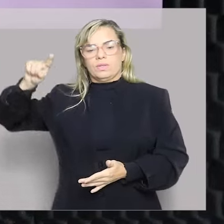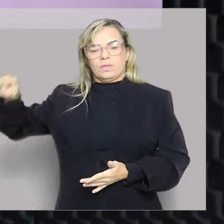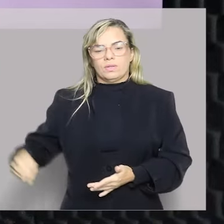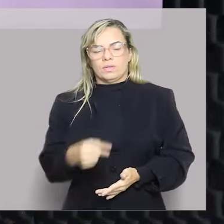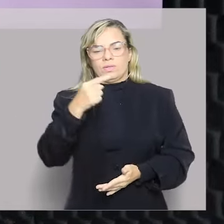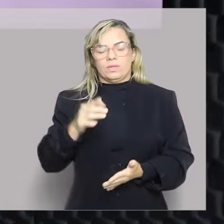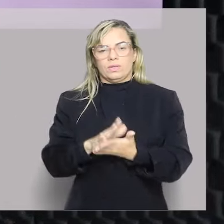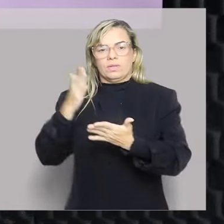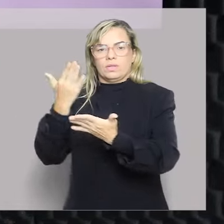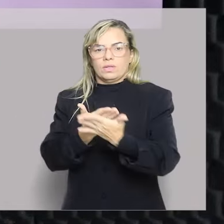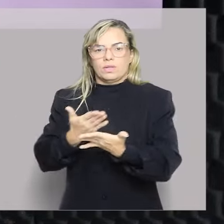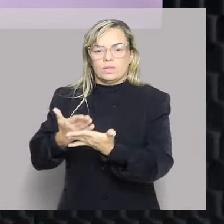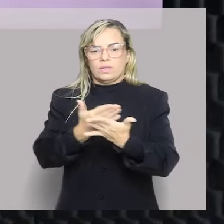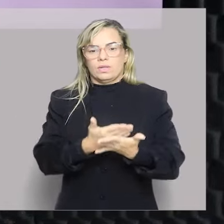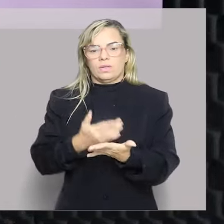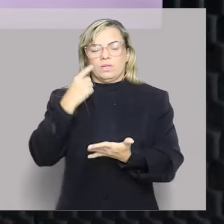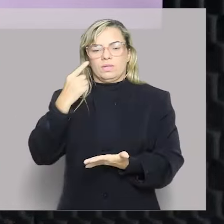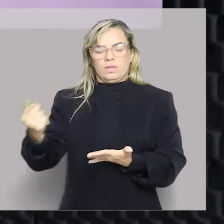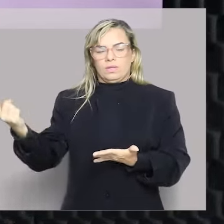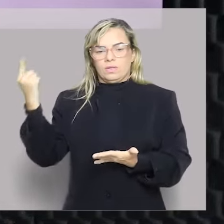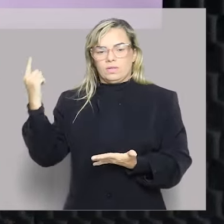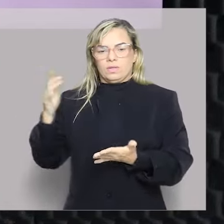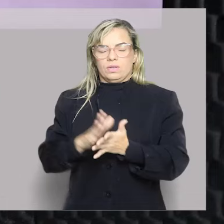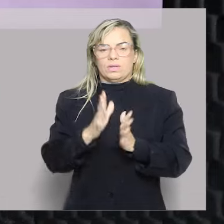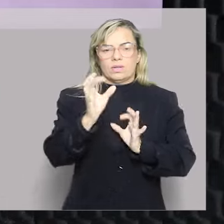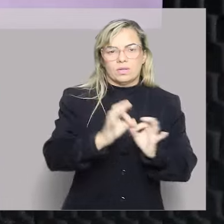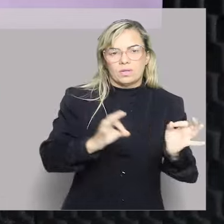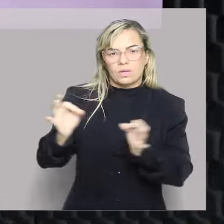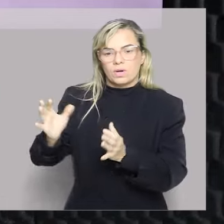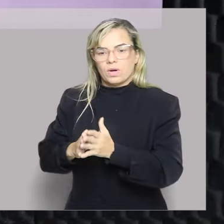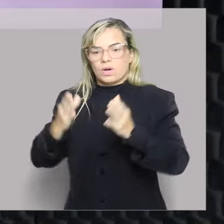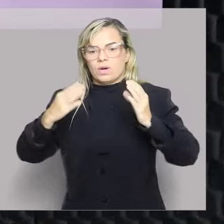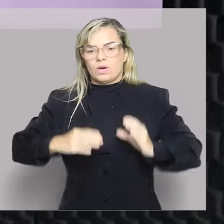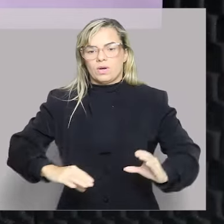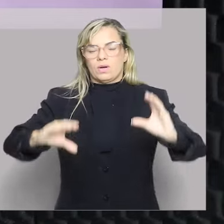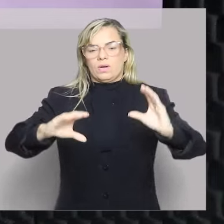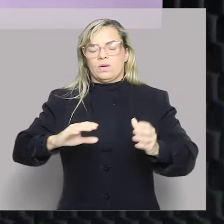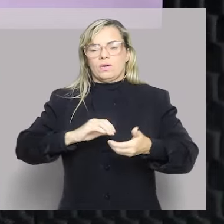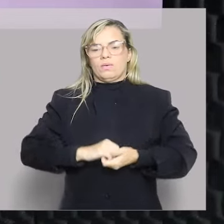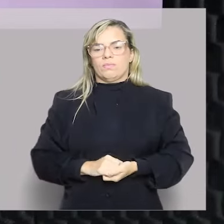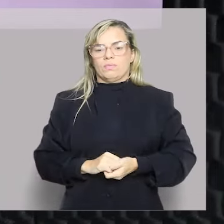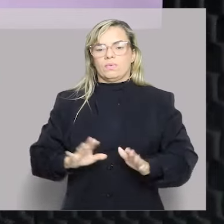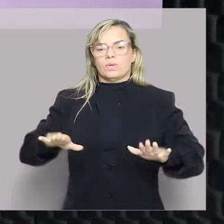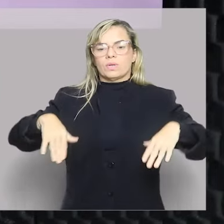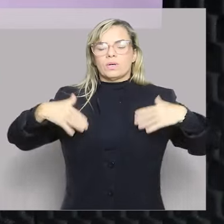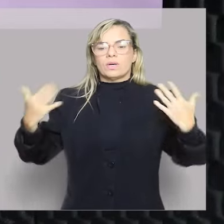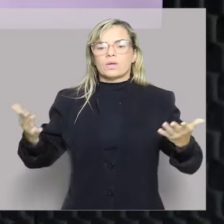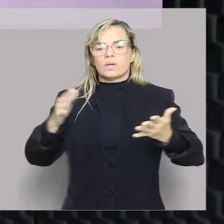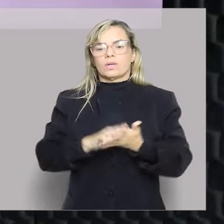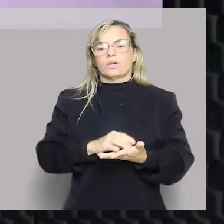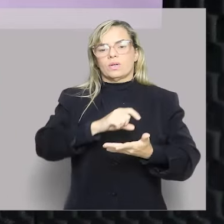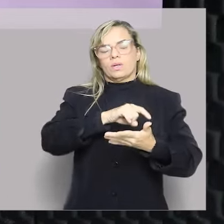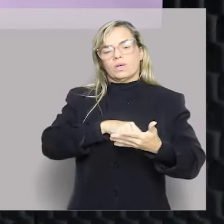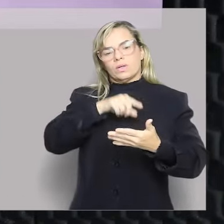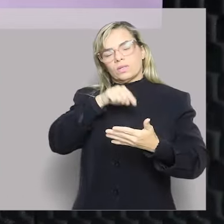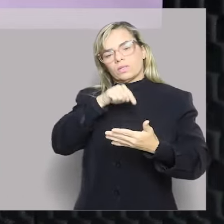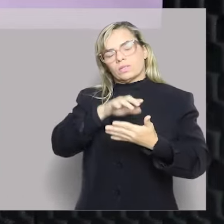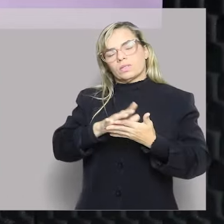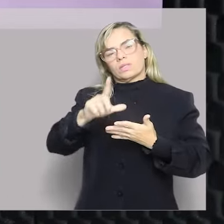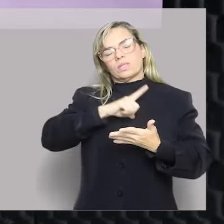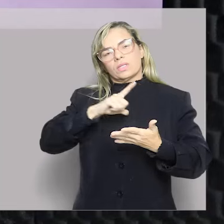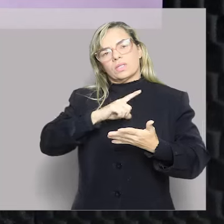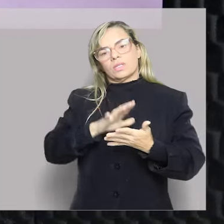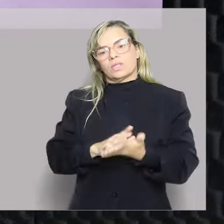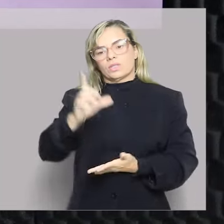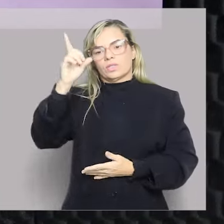estudar para se preparar para o concurso. Então, quem é titulado os direitos fundamentais?